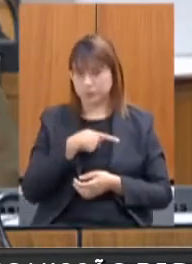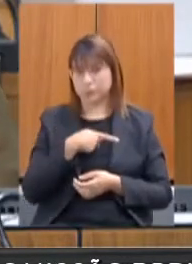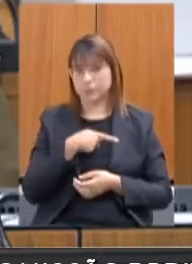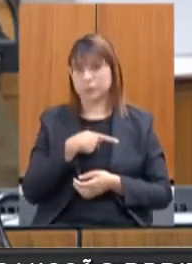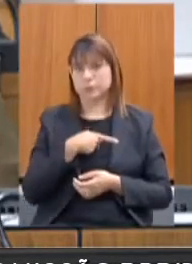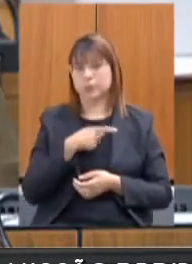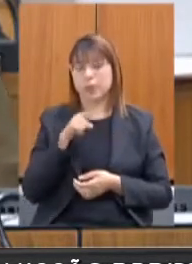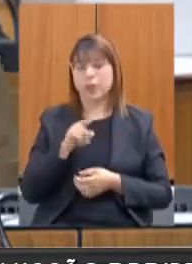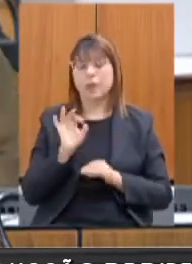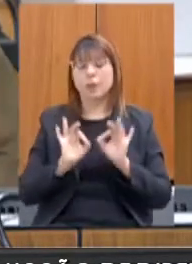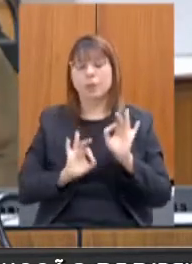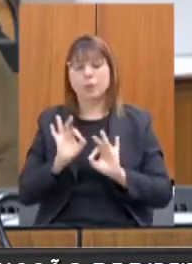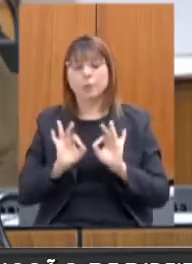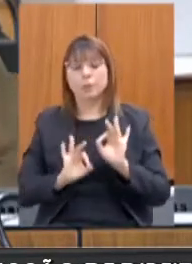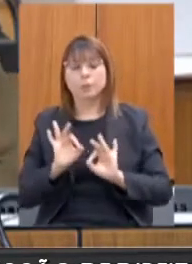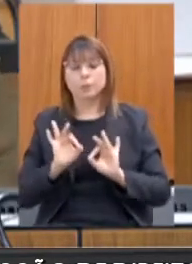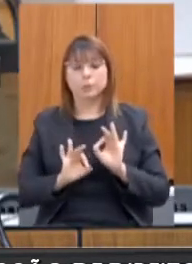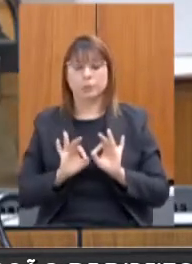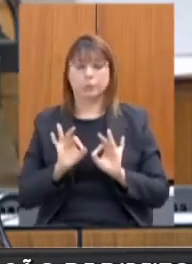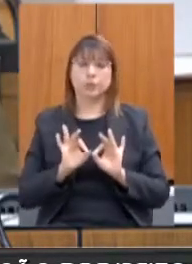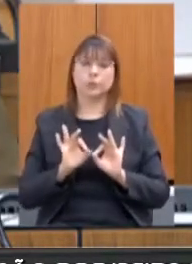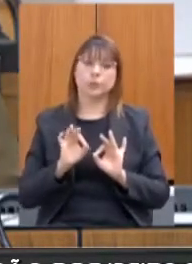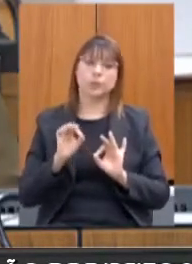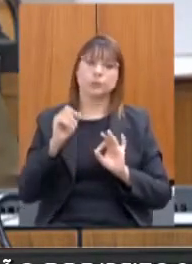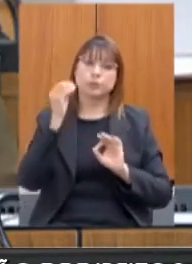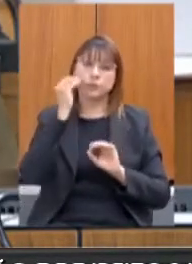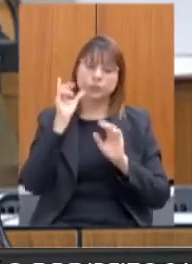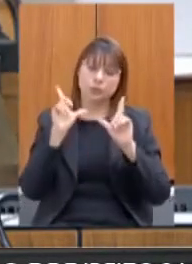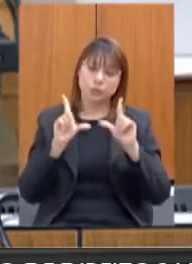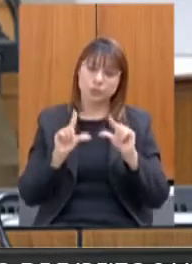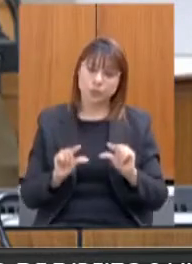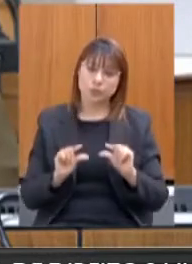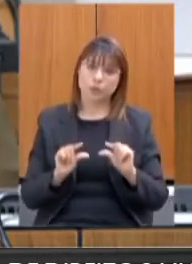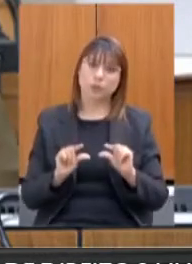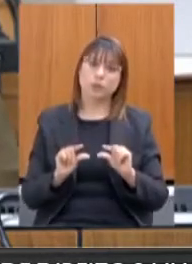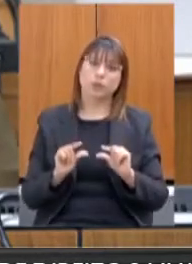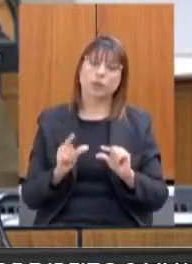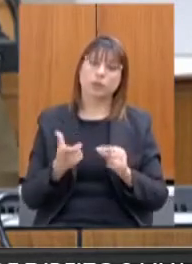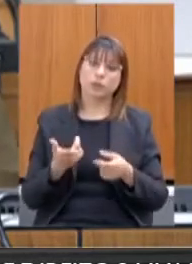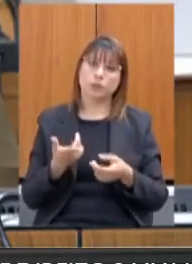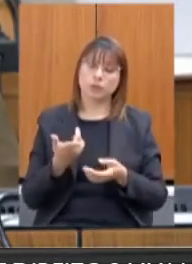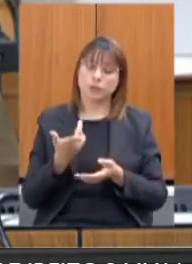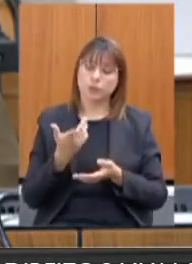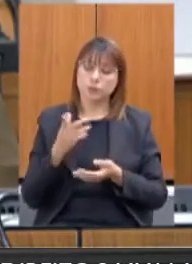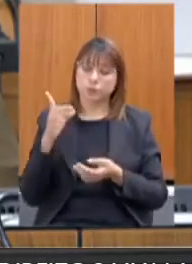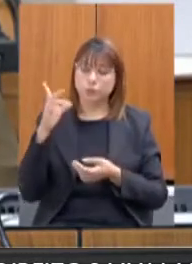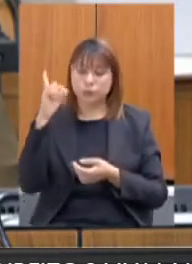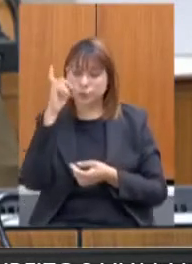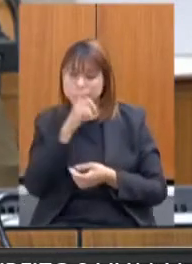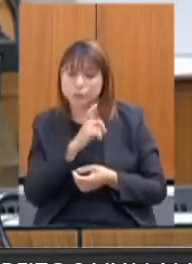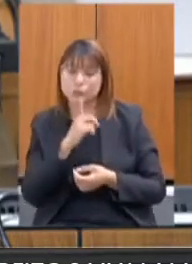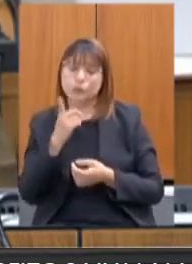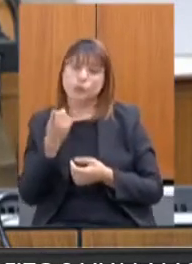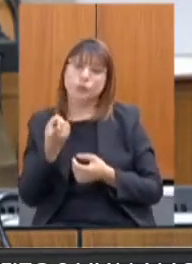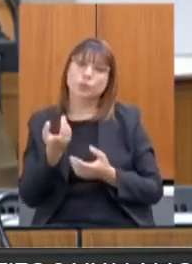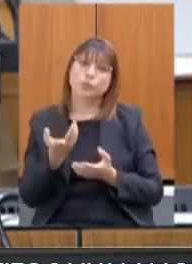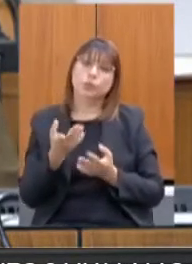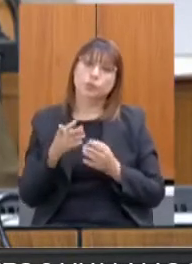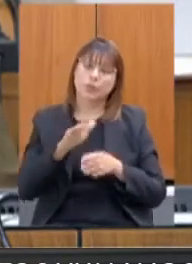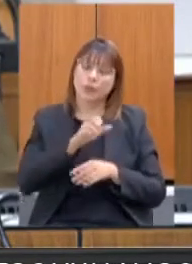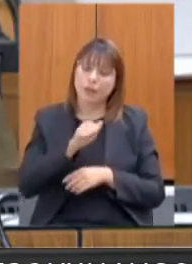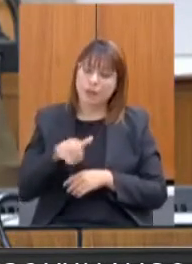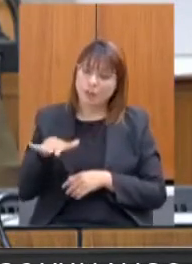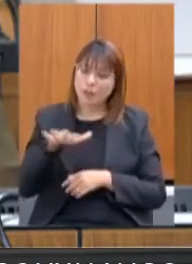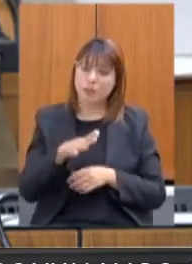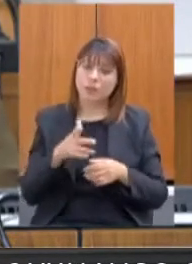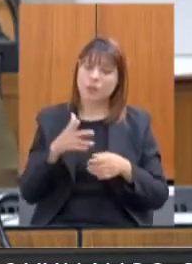que é um programa em resposta à redução das múltiplas formas de vulnerabilidade, com propostas estratégicas nas diferentes áreas